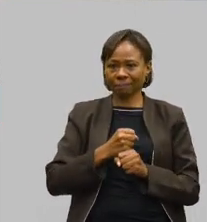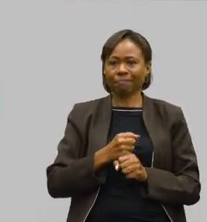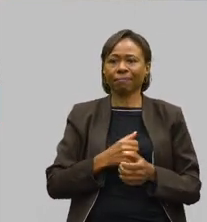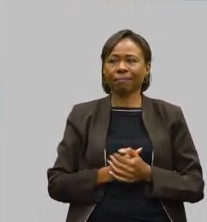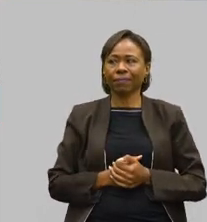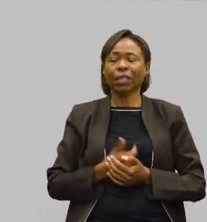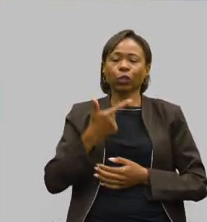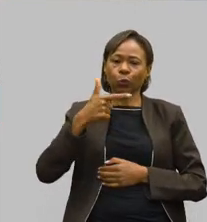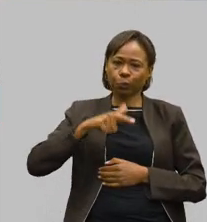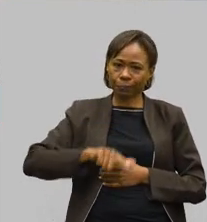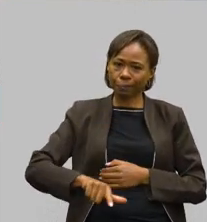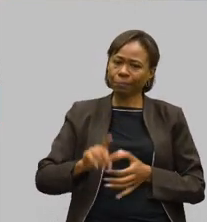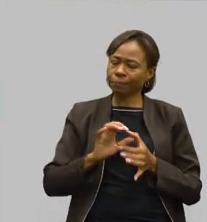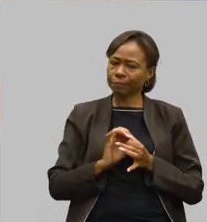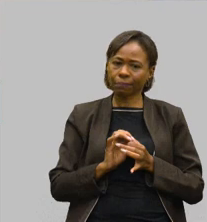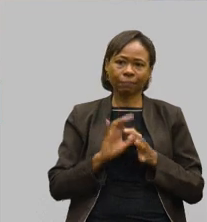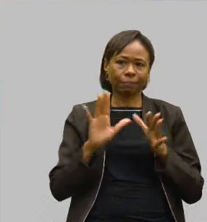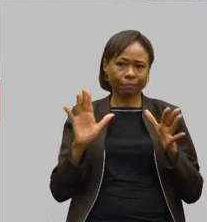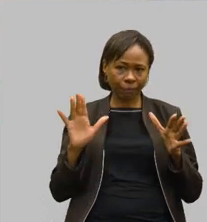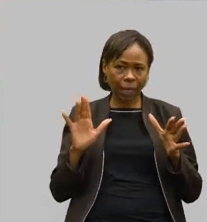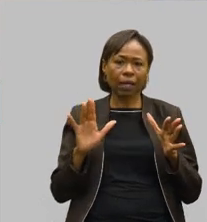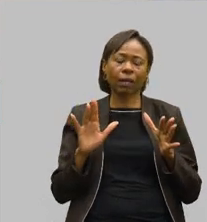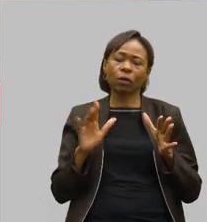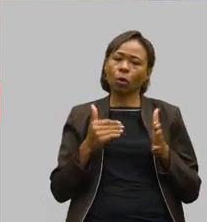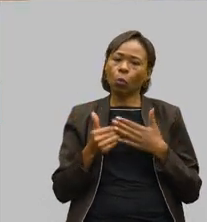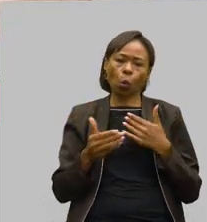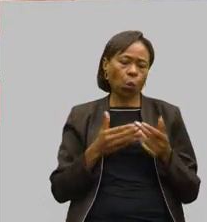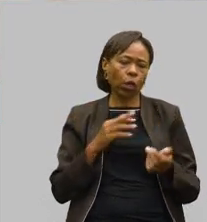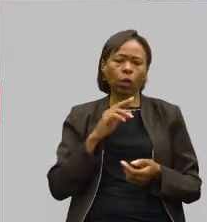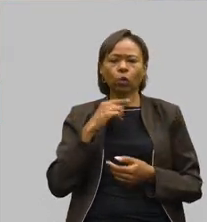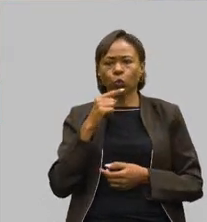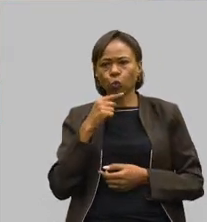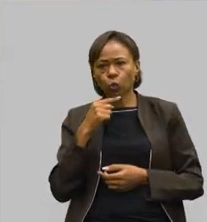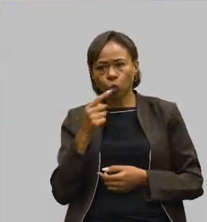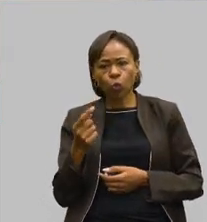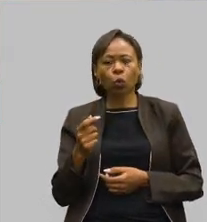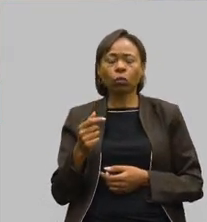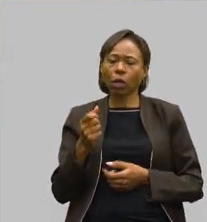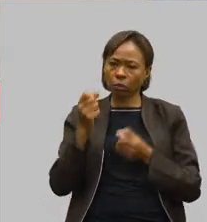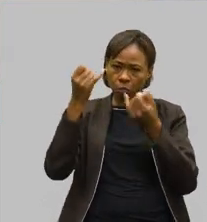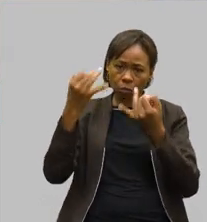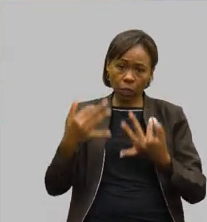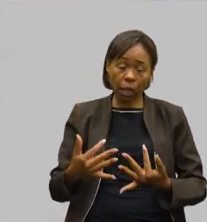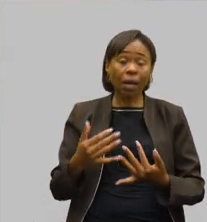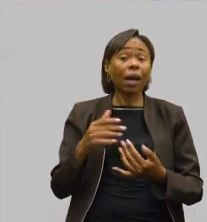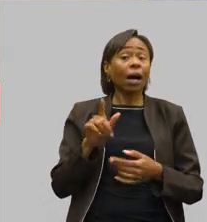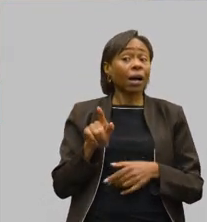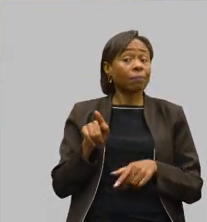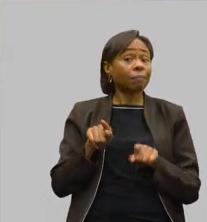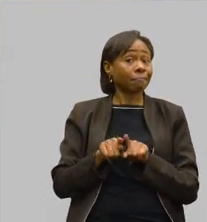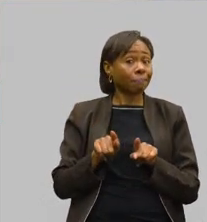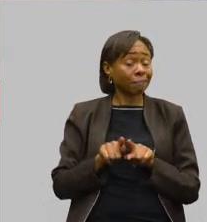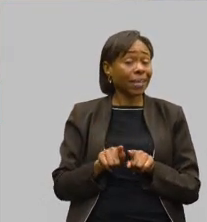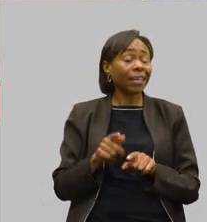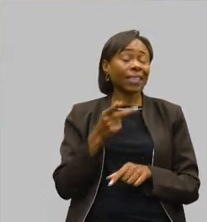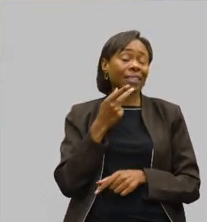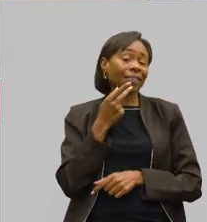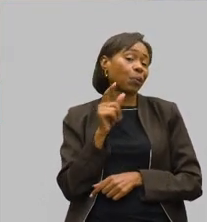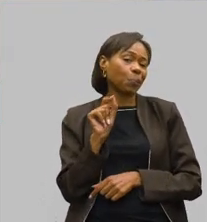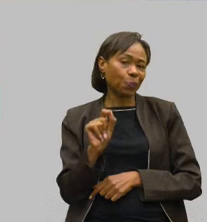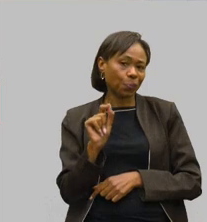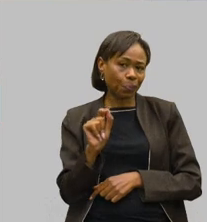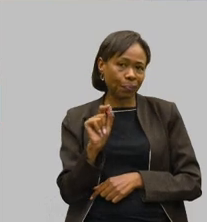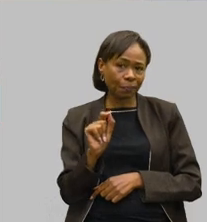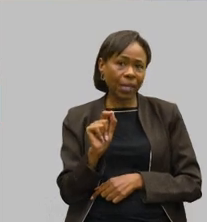mais uma vez, colocamos aqui à disposição para demais esclarecimentos e também, deputado Enes Cândido, gostaria também de ressaltar que